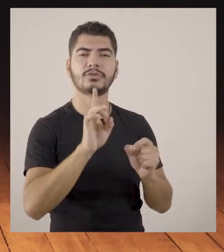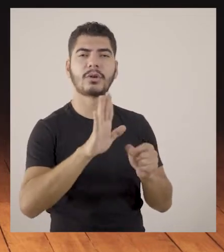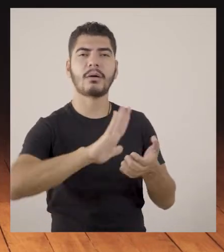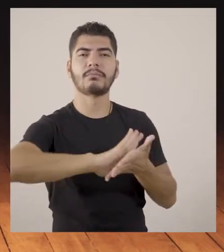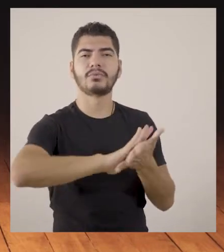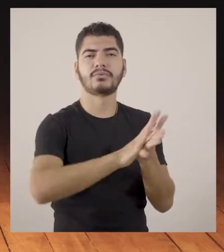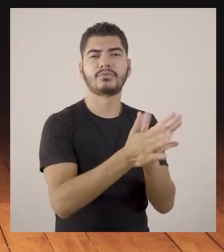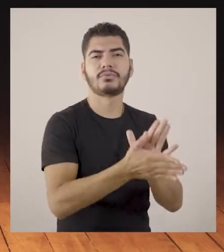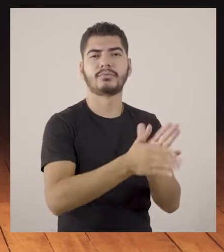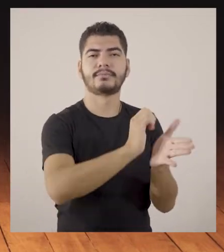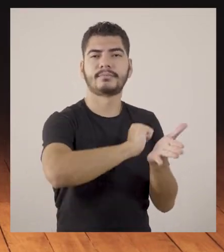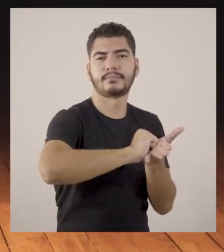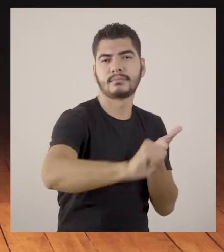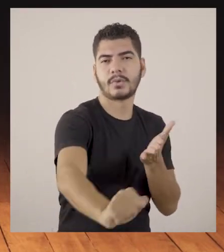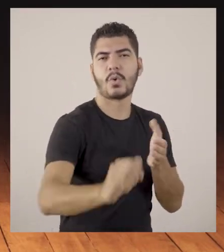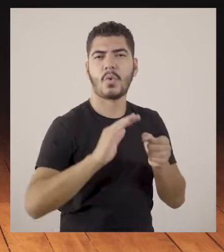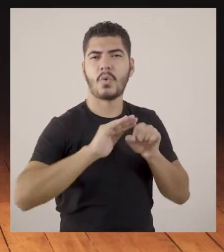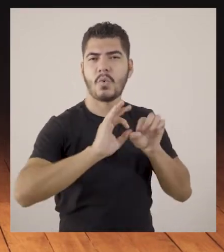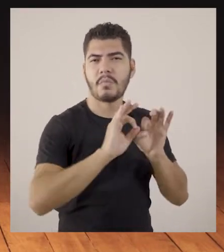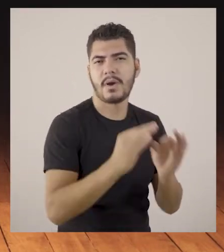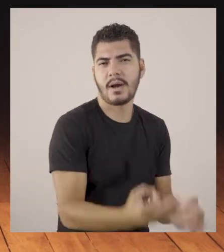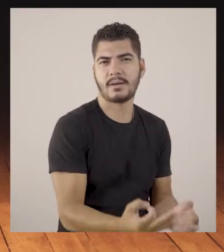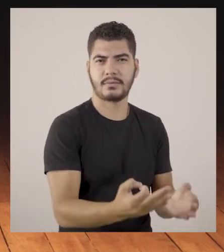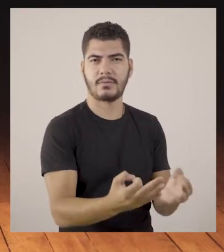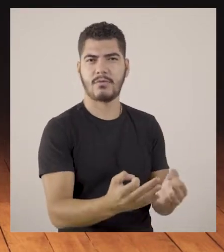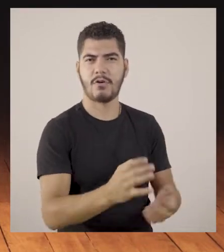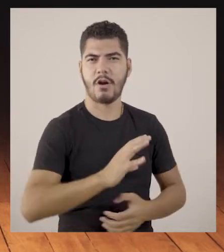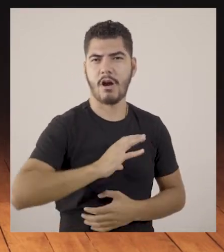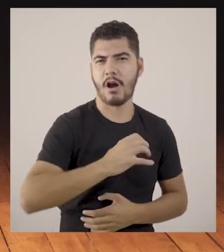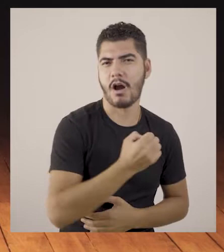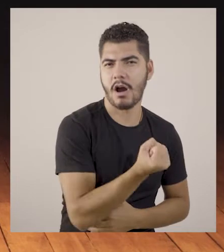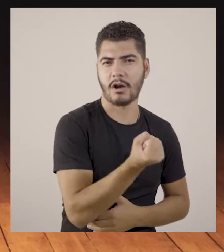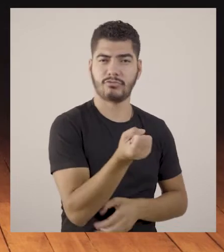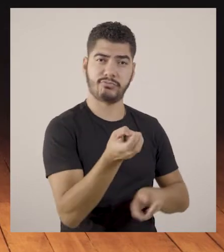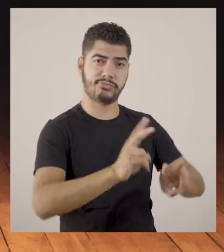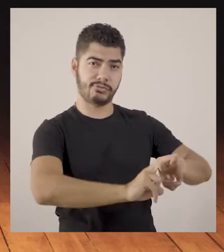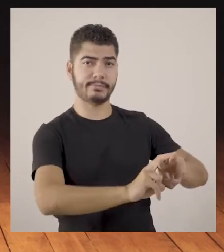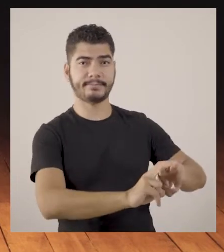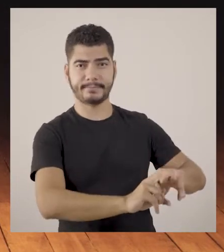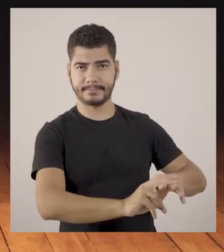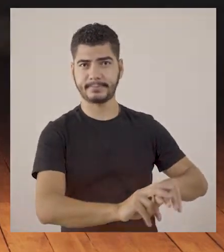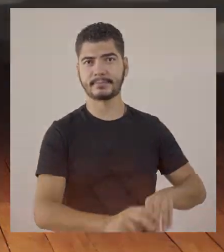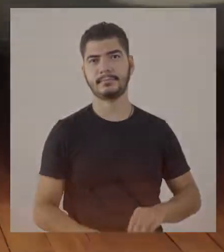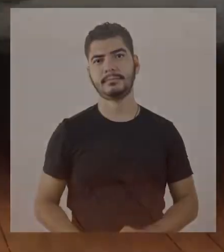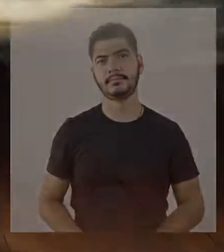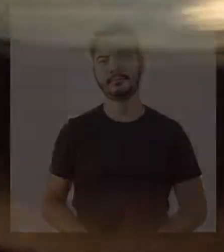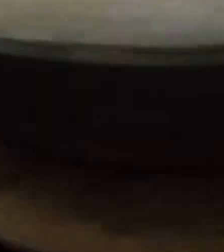apagamento, humilhação, ódio e cativeiro.